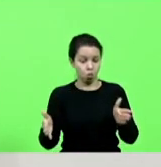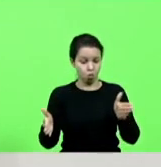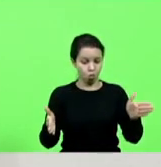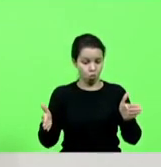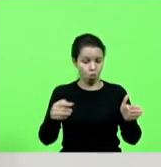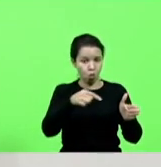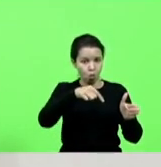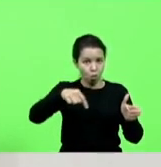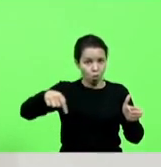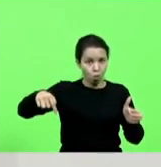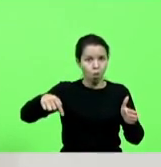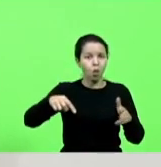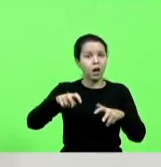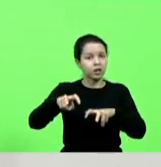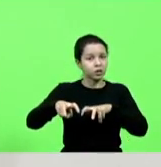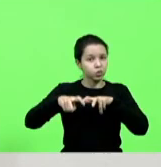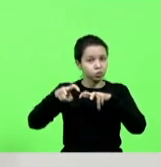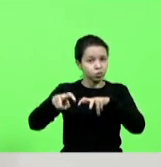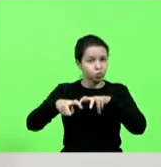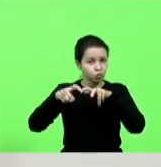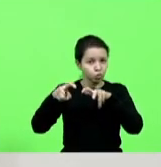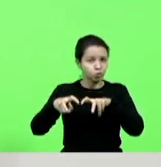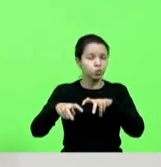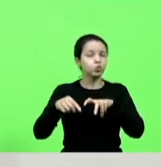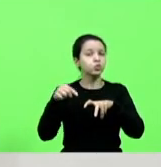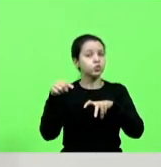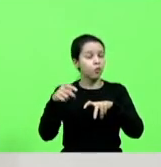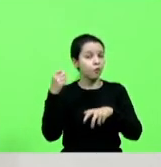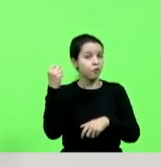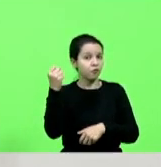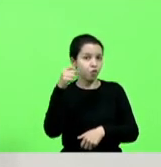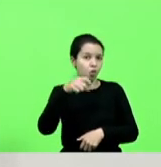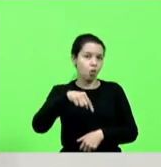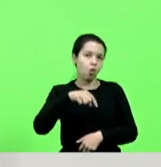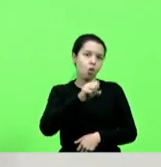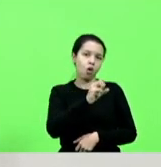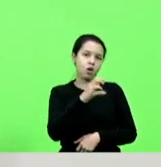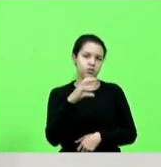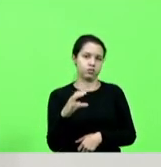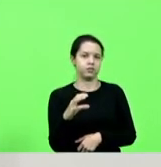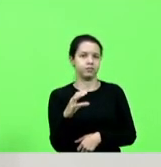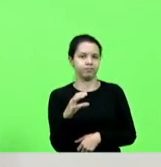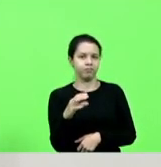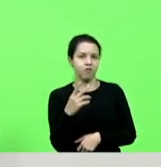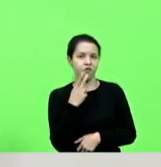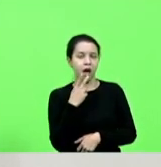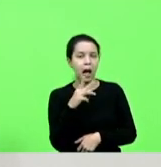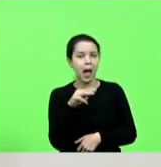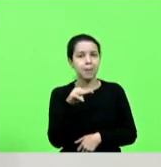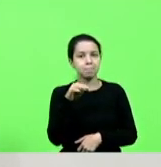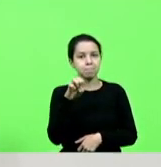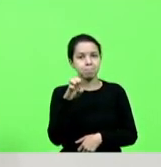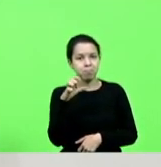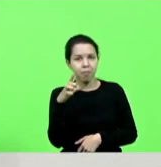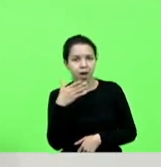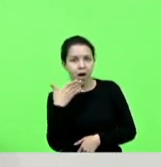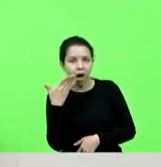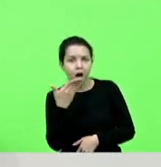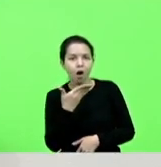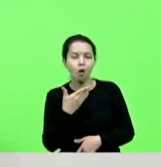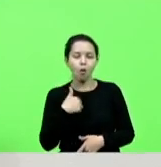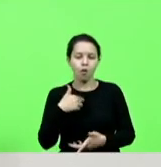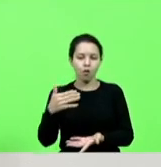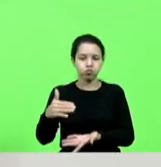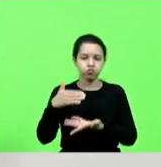referência para Santa Catarina não vou dizer o mel que eu sempre ganho lá em